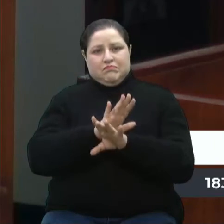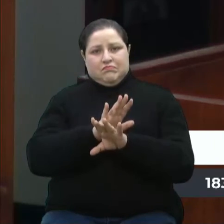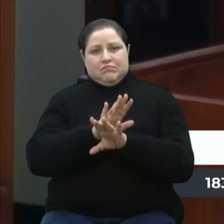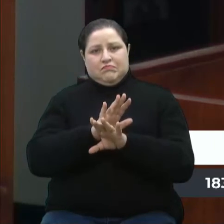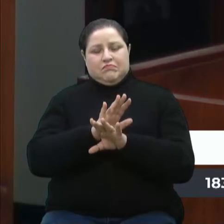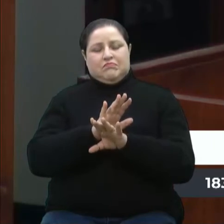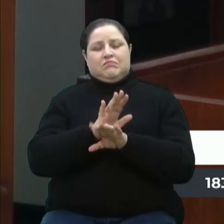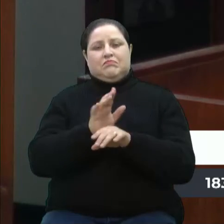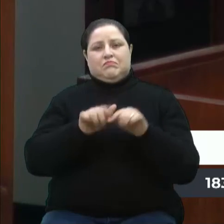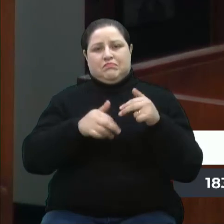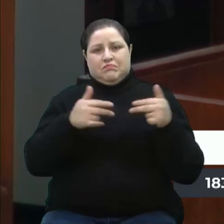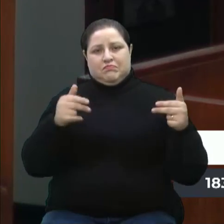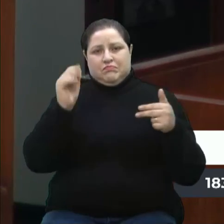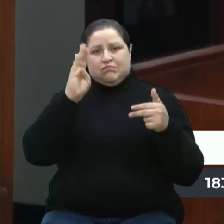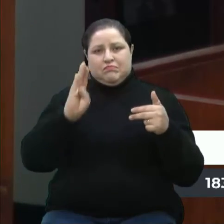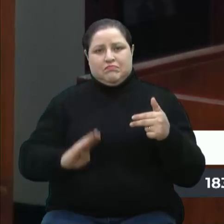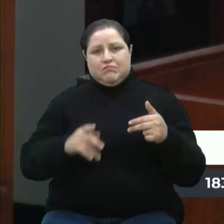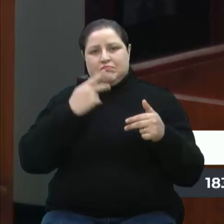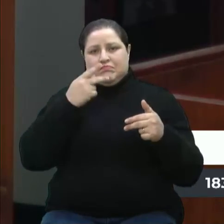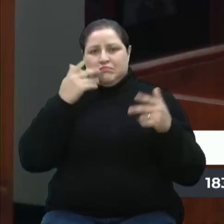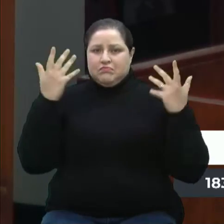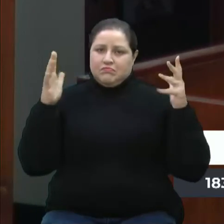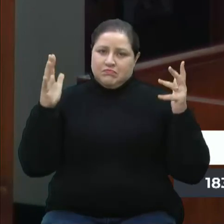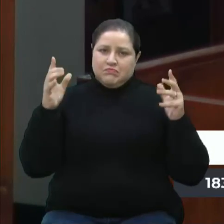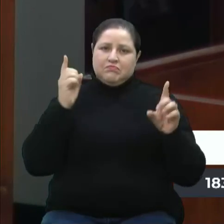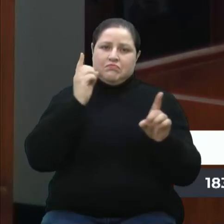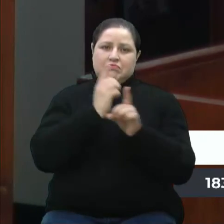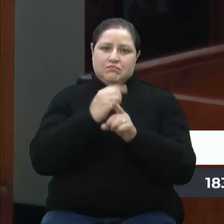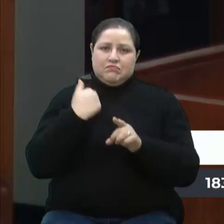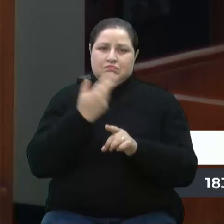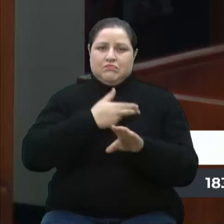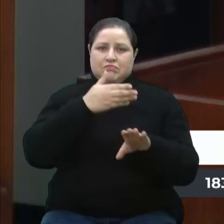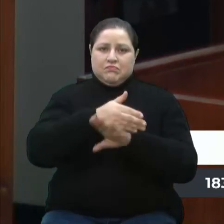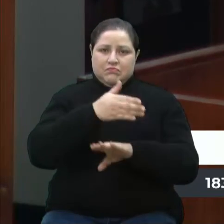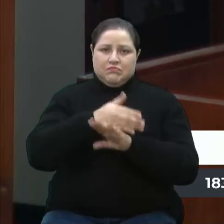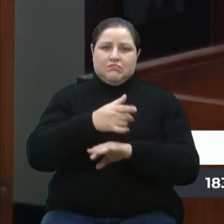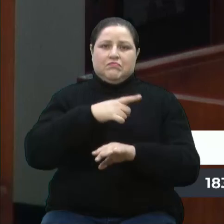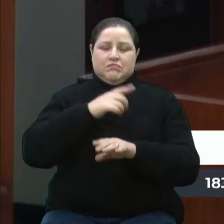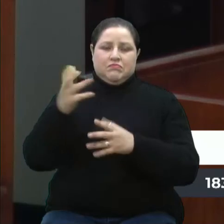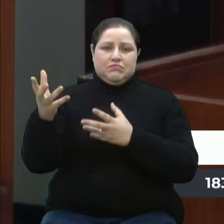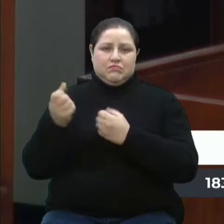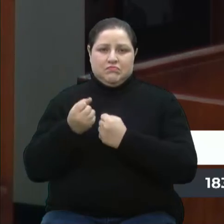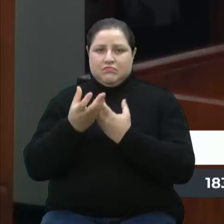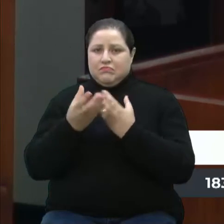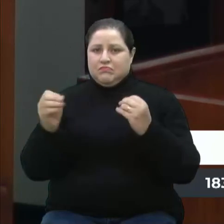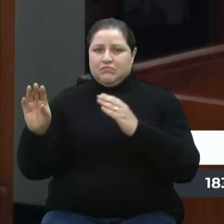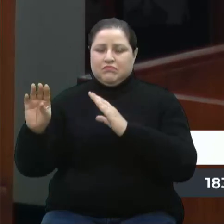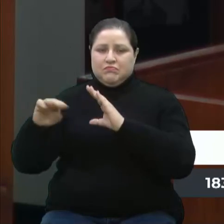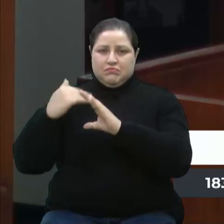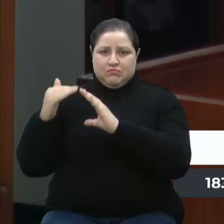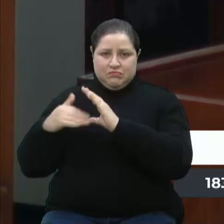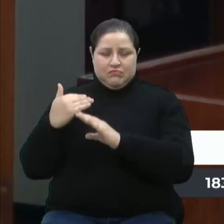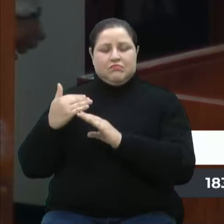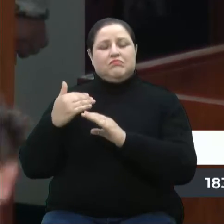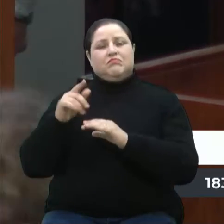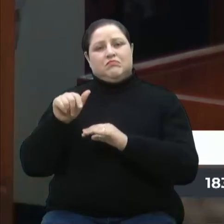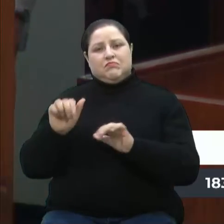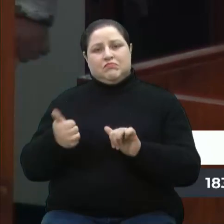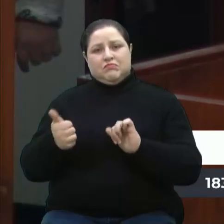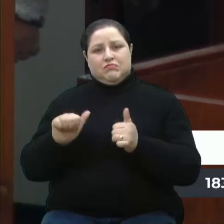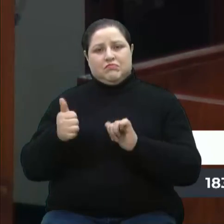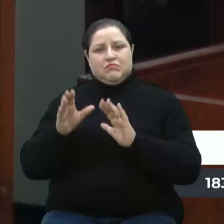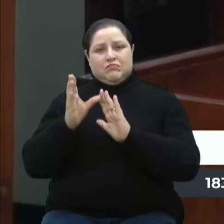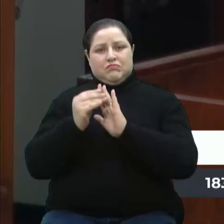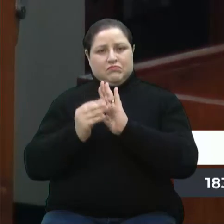elogiado, Brasil afora, além dos encontros que nós participamos, gente tem recebido uma série de mensagens. Então, pela qualidade do